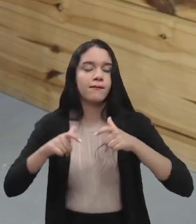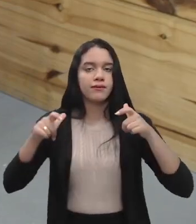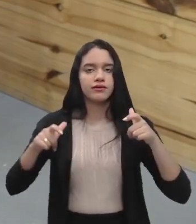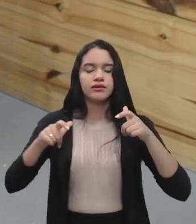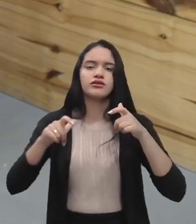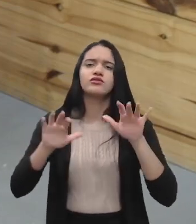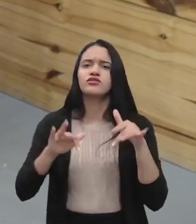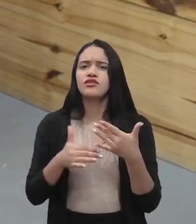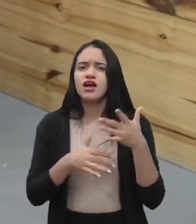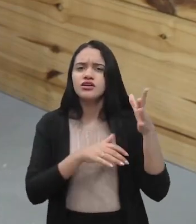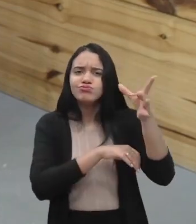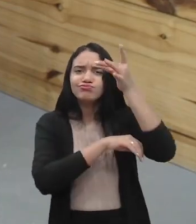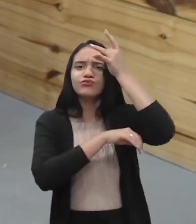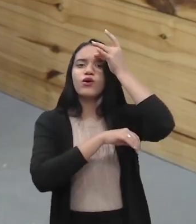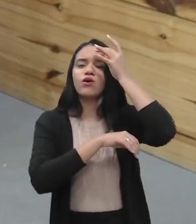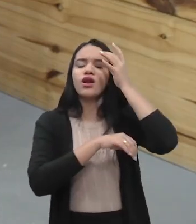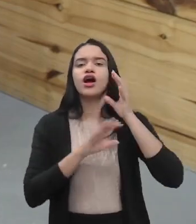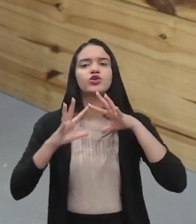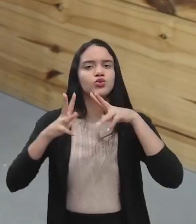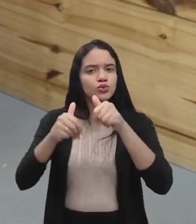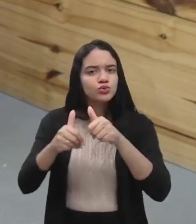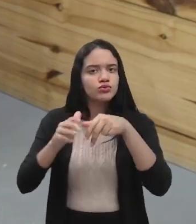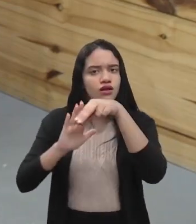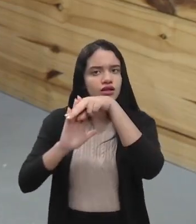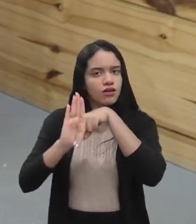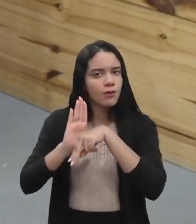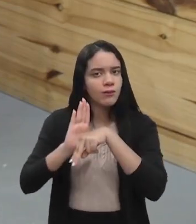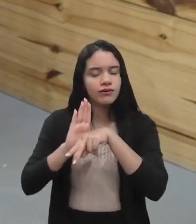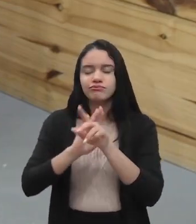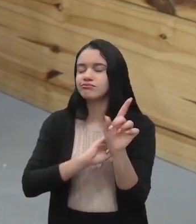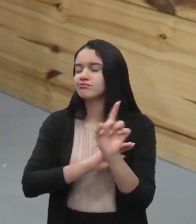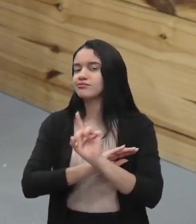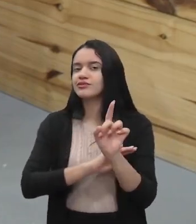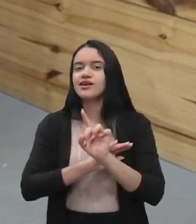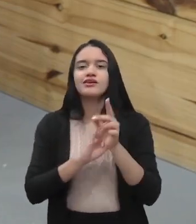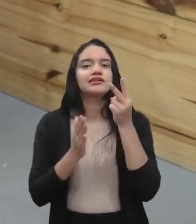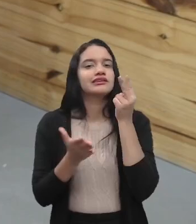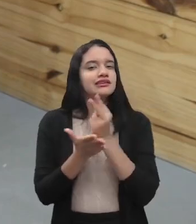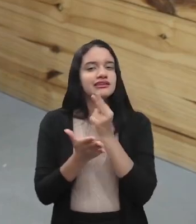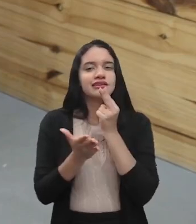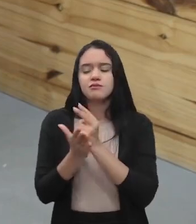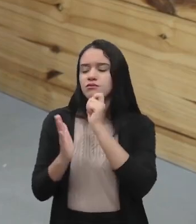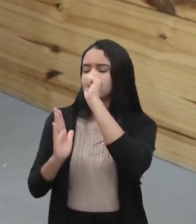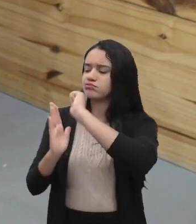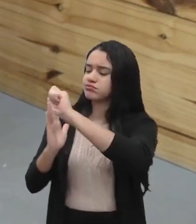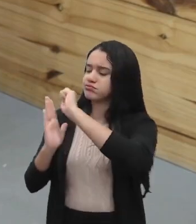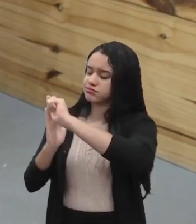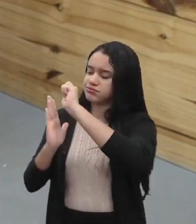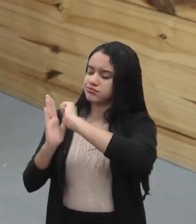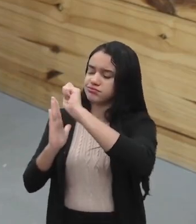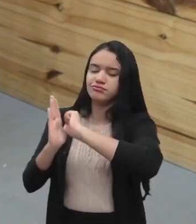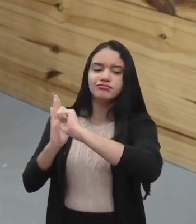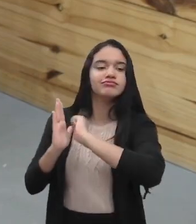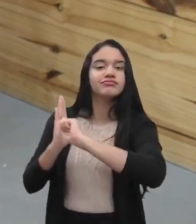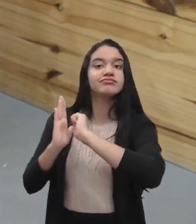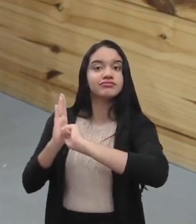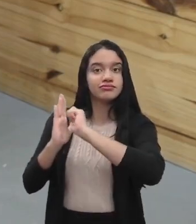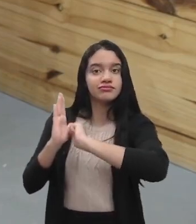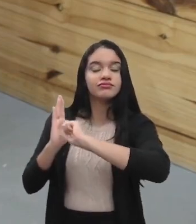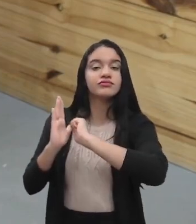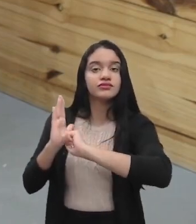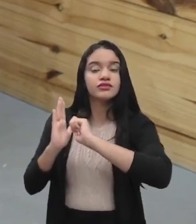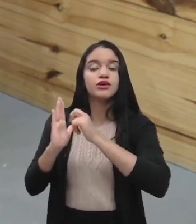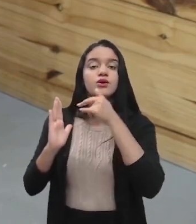vá decorar tudo que está na norma. Mas a gente precisa estar lá sempre marcando, sempre anotando os pontos mais